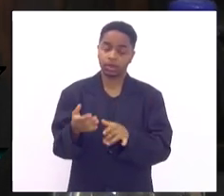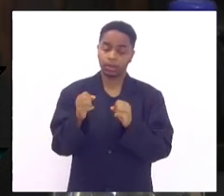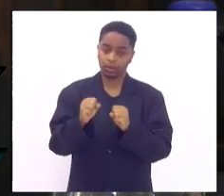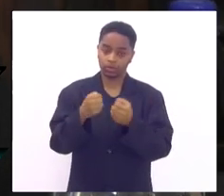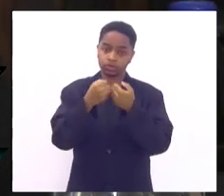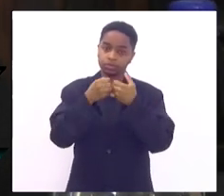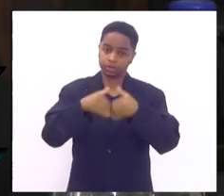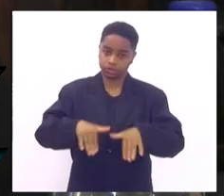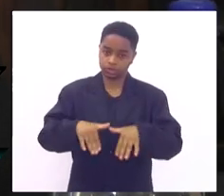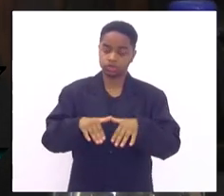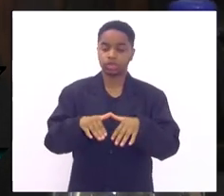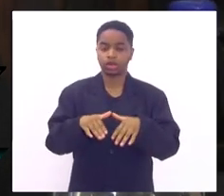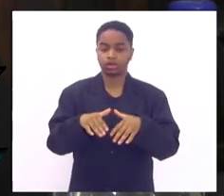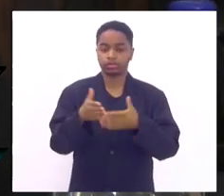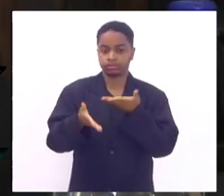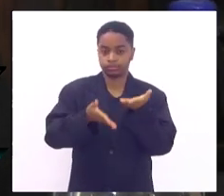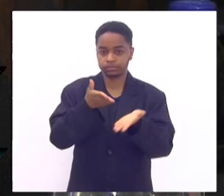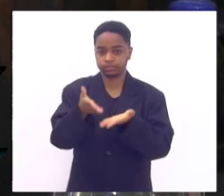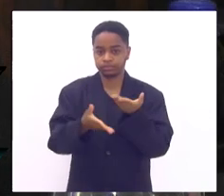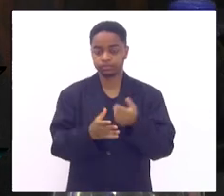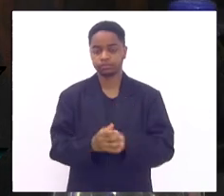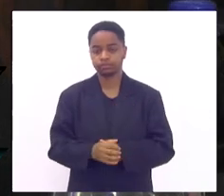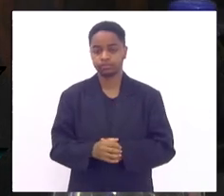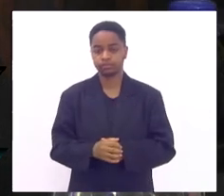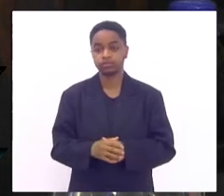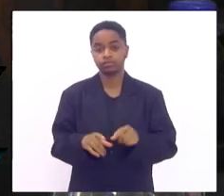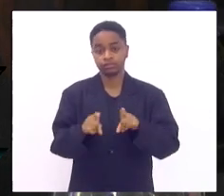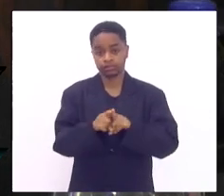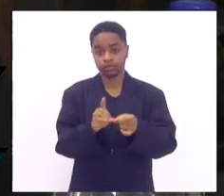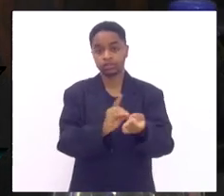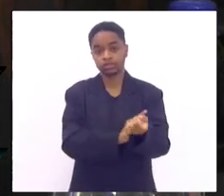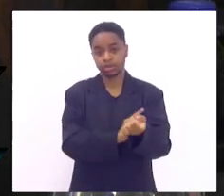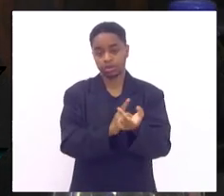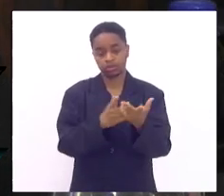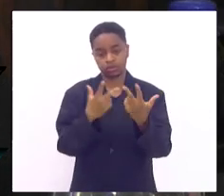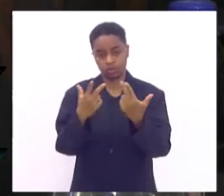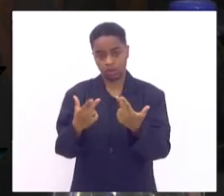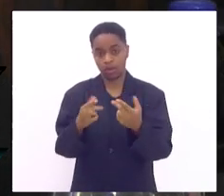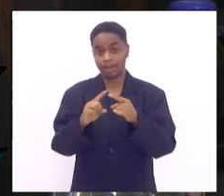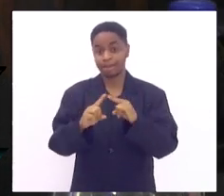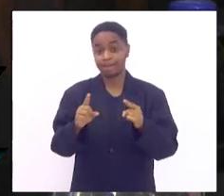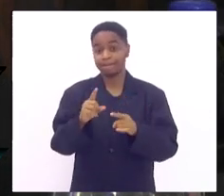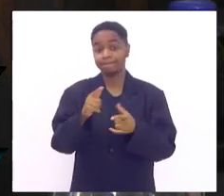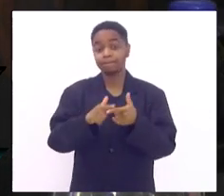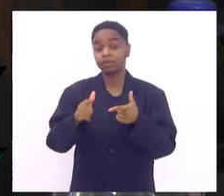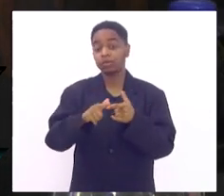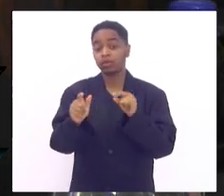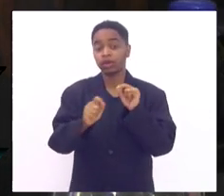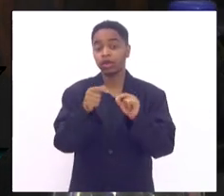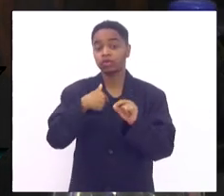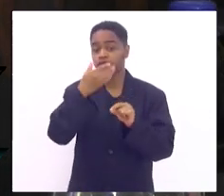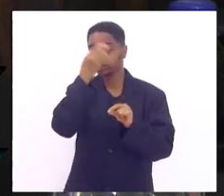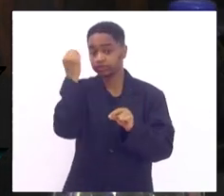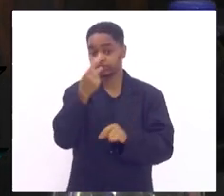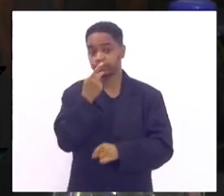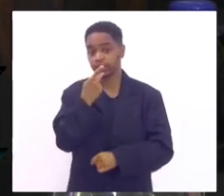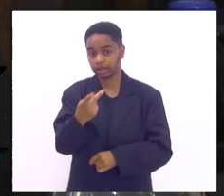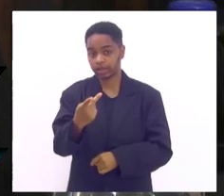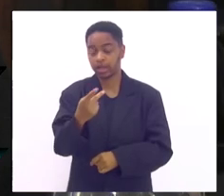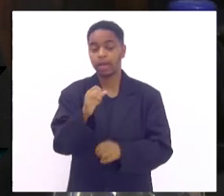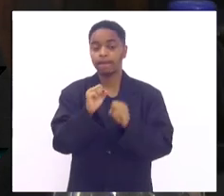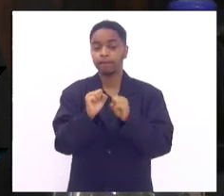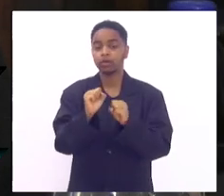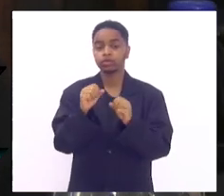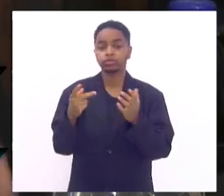desfavorável do seu atendimento o diabético também o grande problema é o diabetes eu não falei esqueci de mencionar desenvolve uma